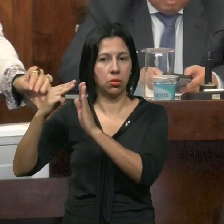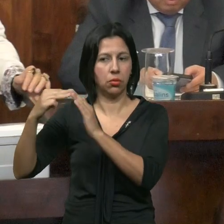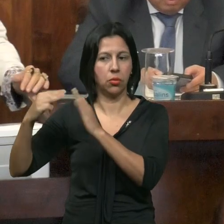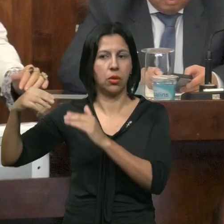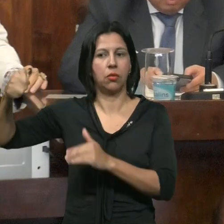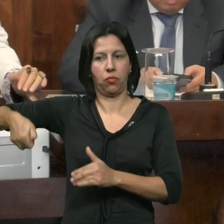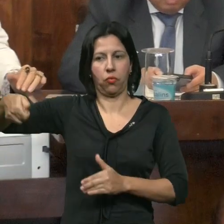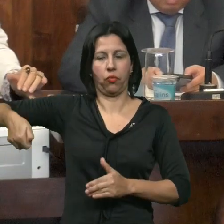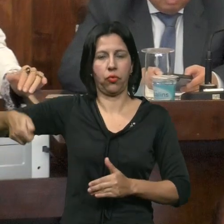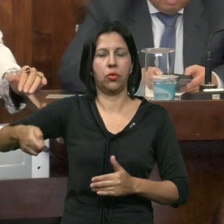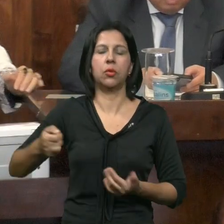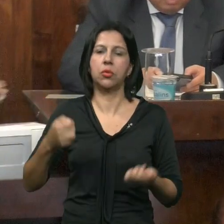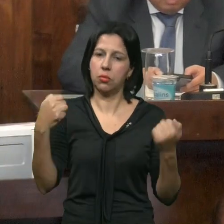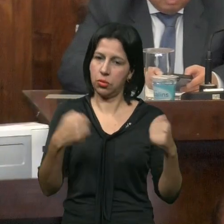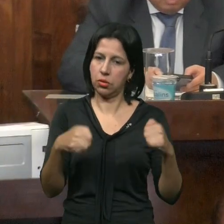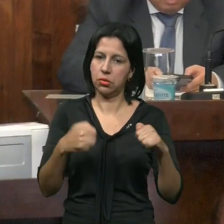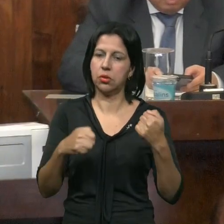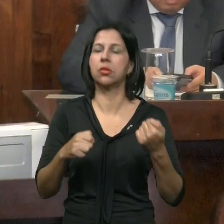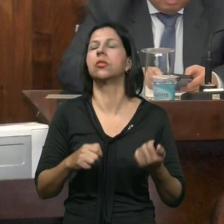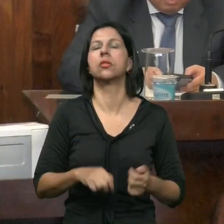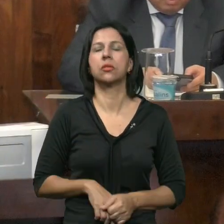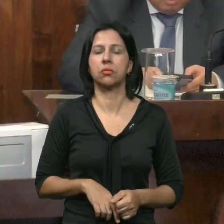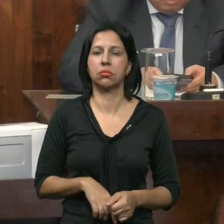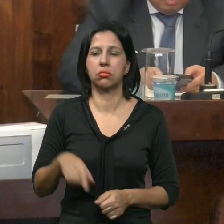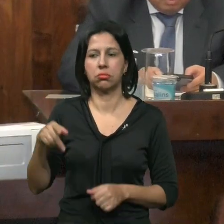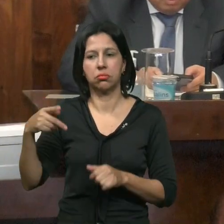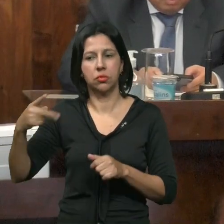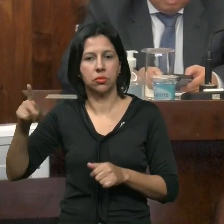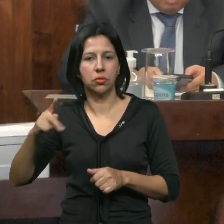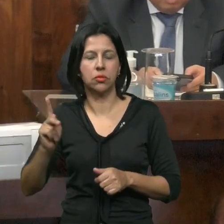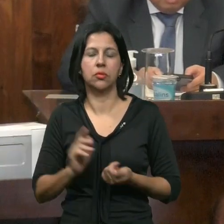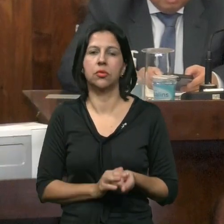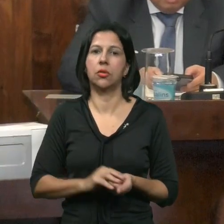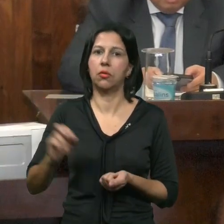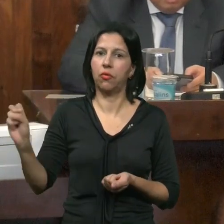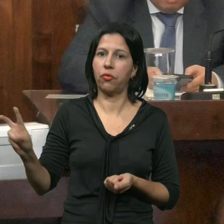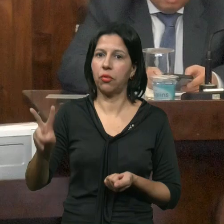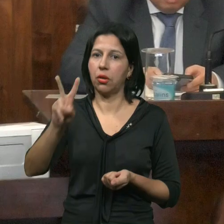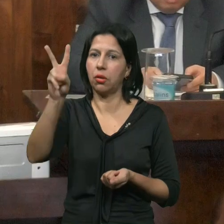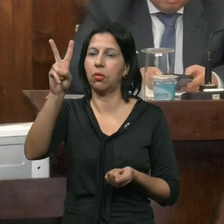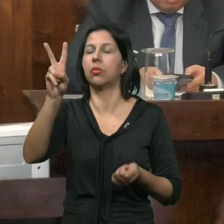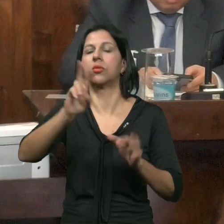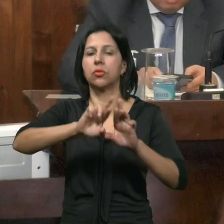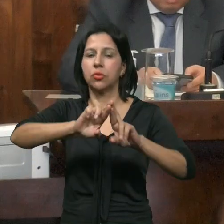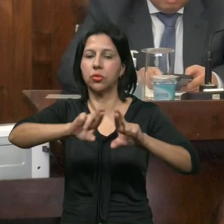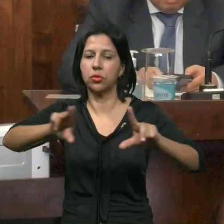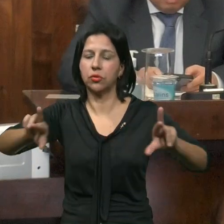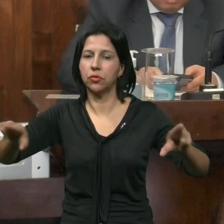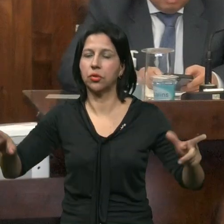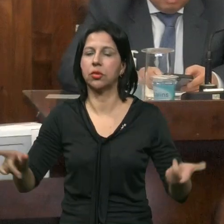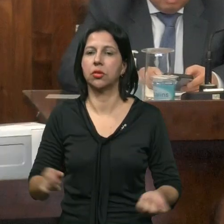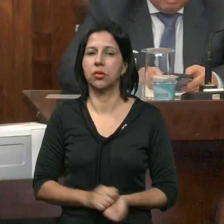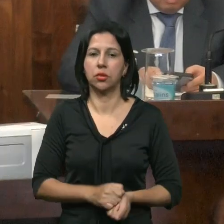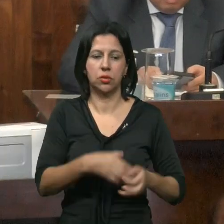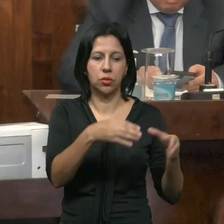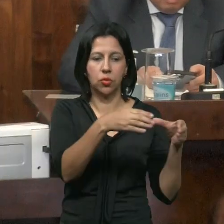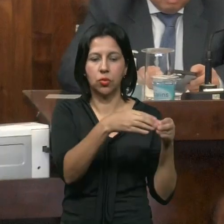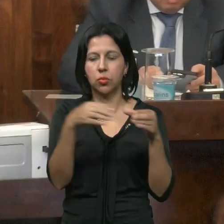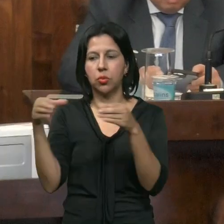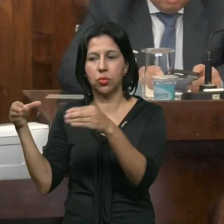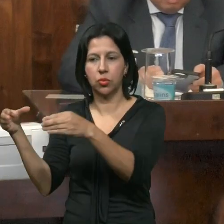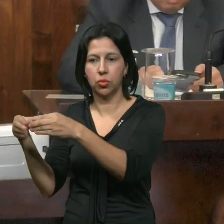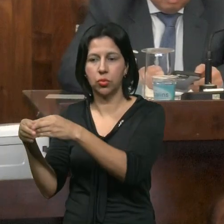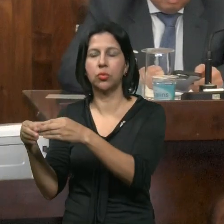anualidades Do Corém São diferentes São valores diferentes Para cada É a mesma